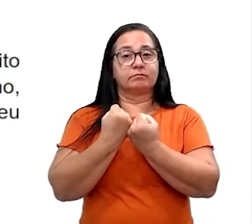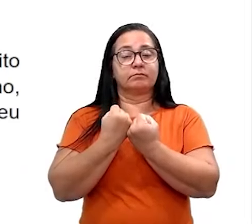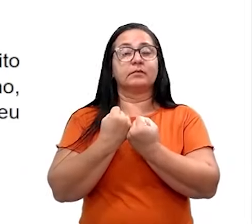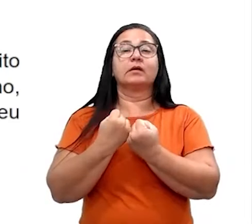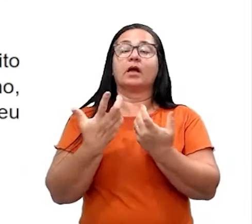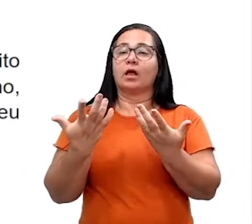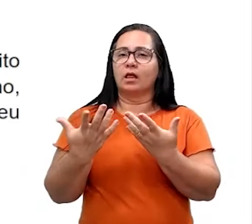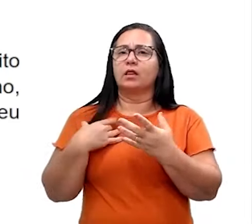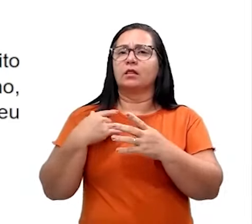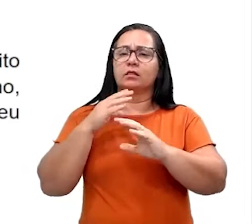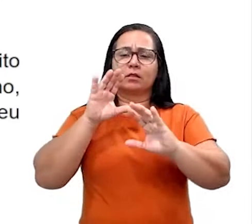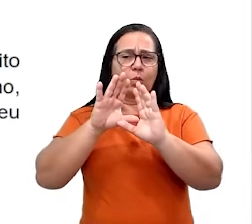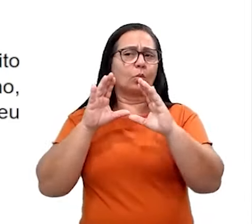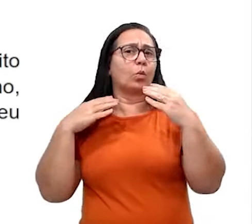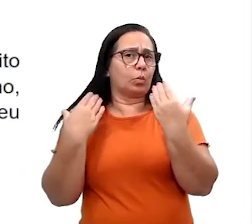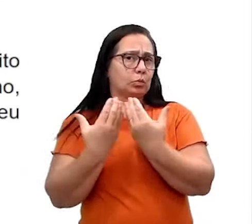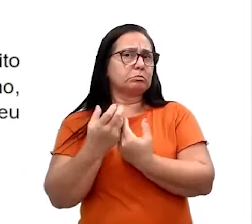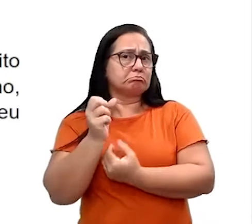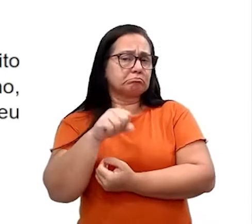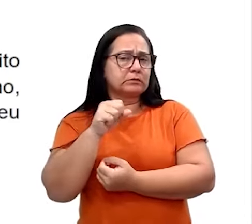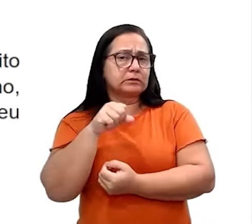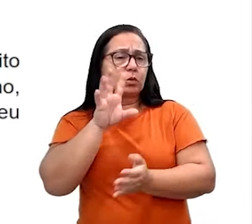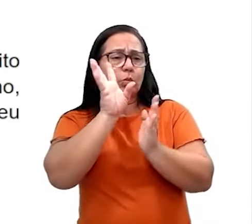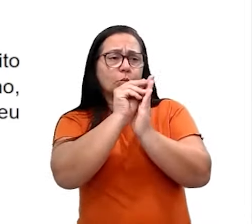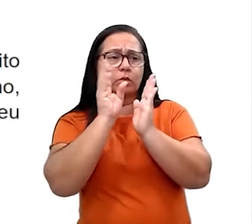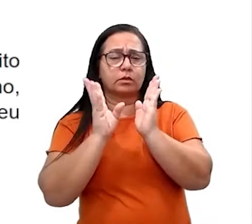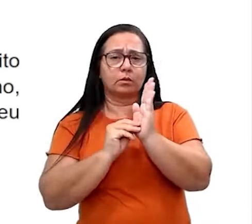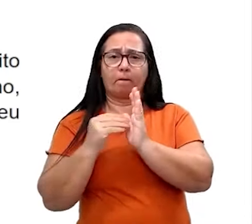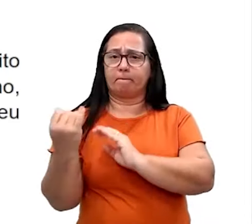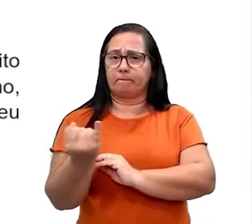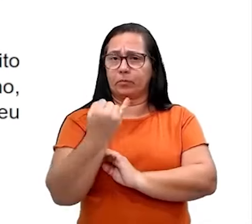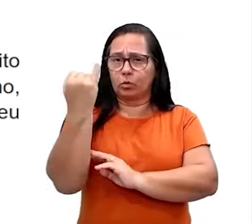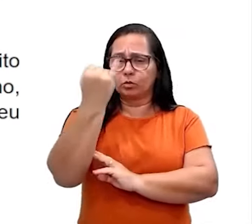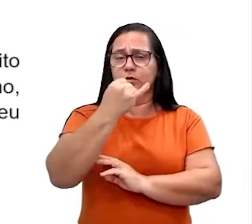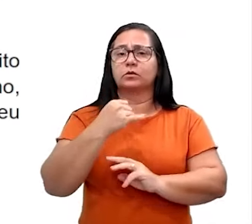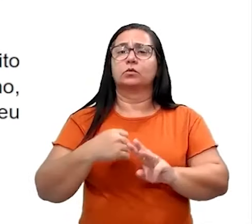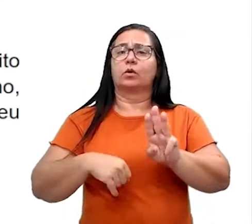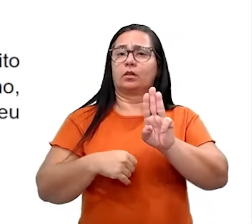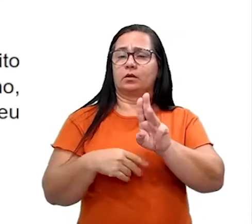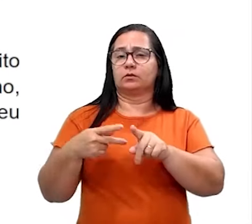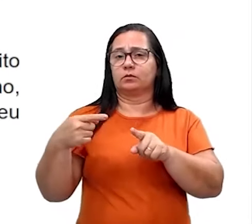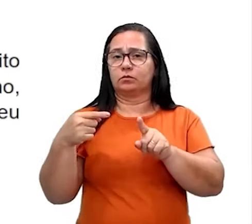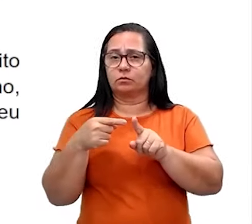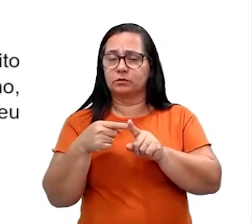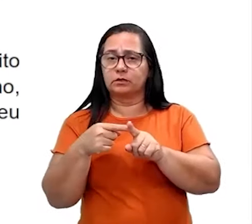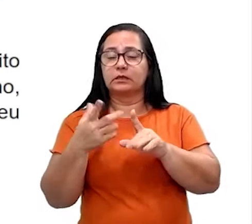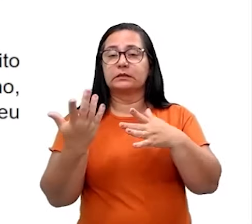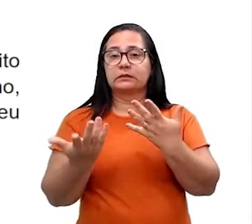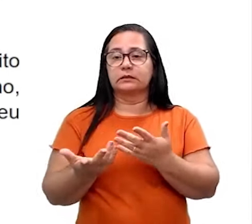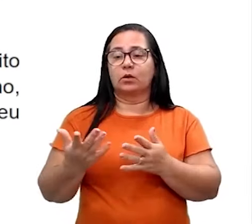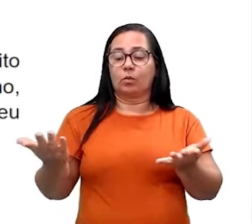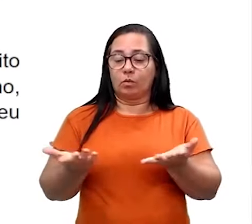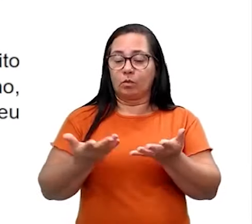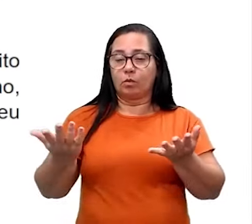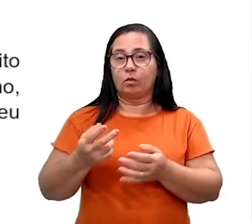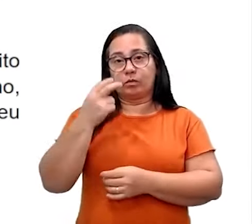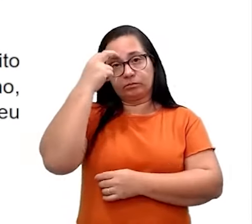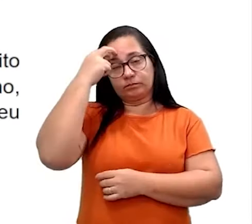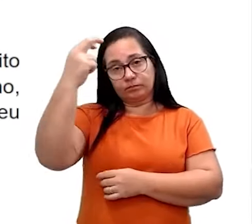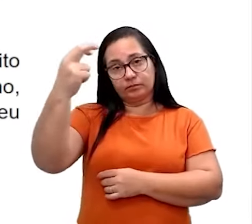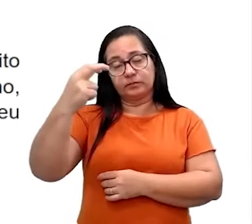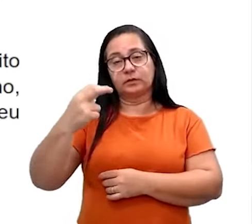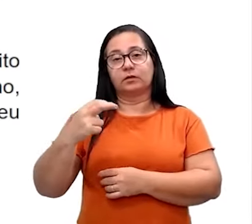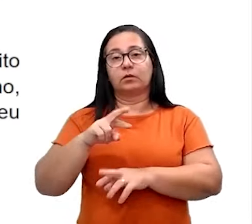comunidade, né? Mais que um conteúdo muito importante nessa terceira unidade. Embora agora o multiculturalismo seja